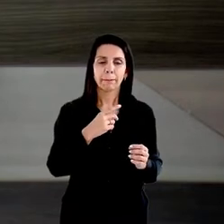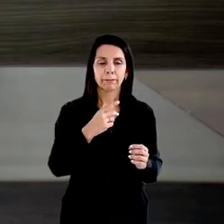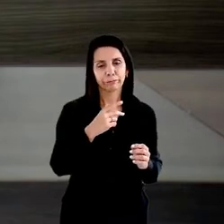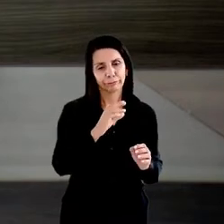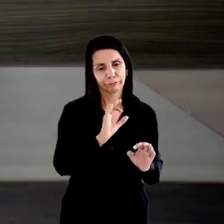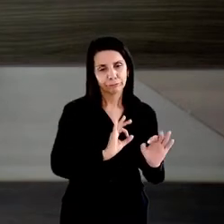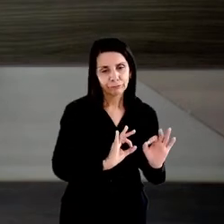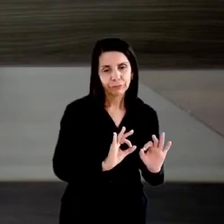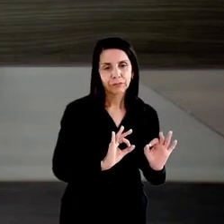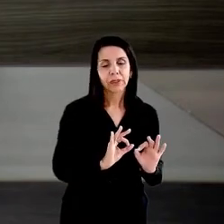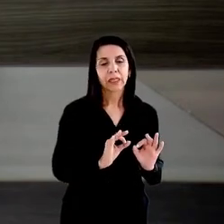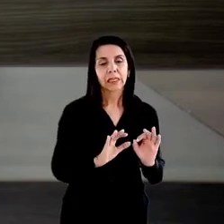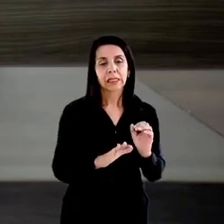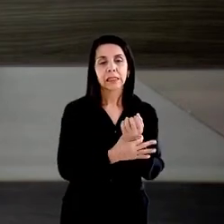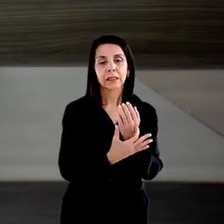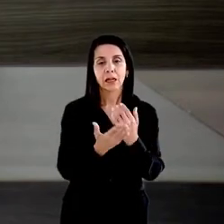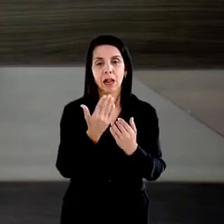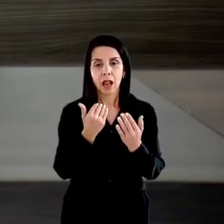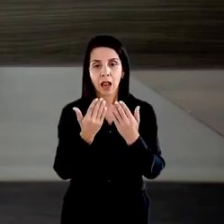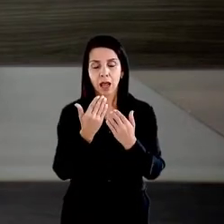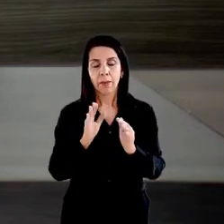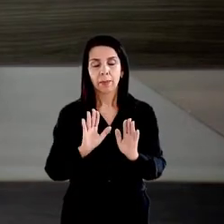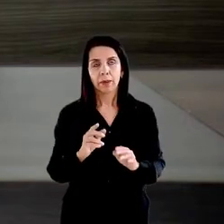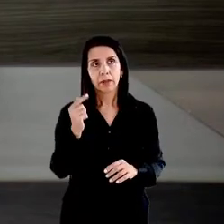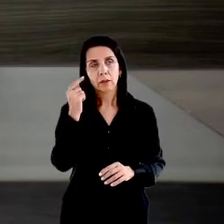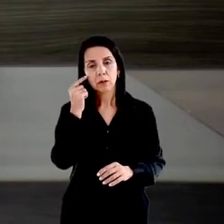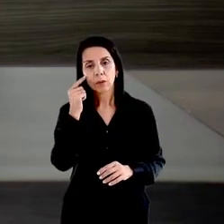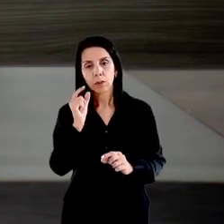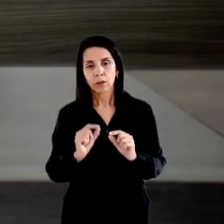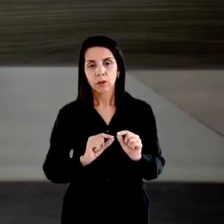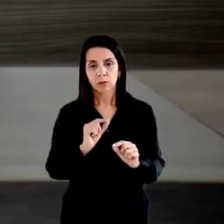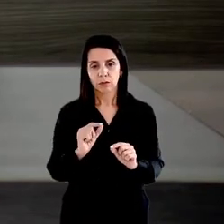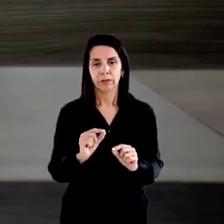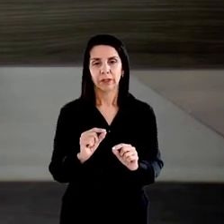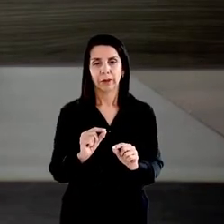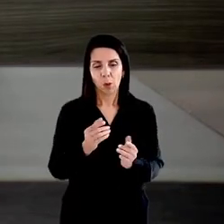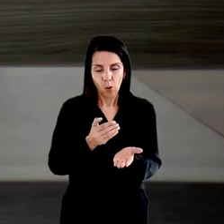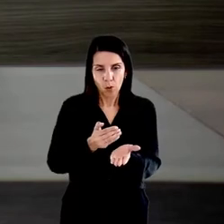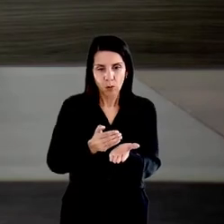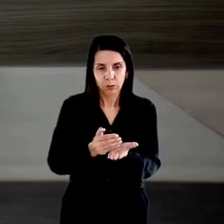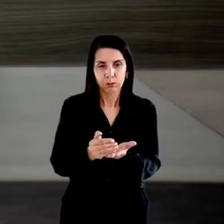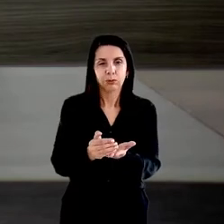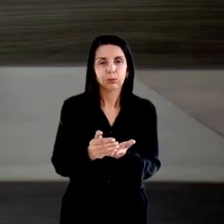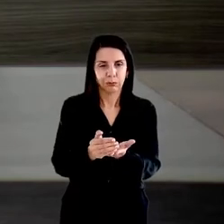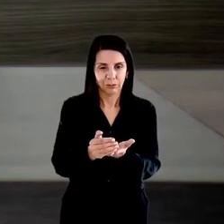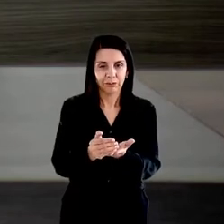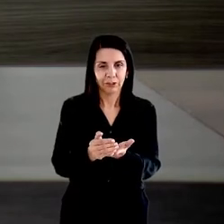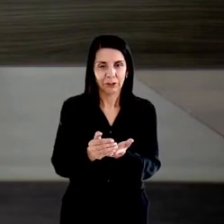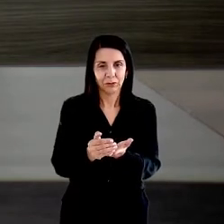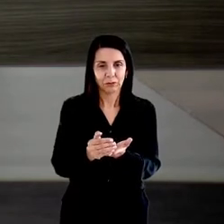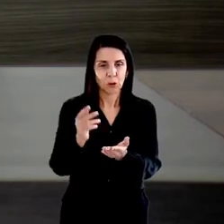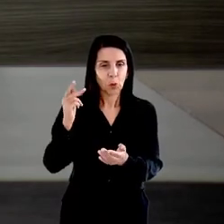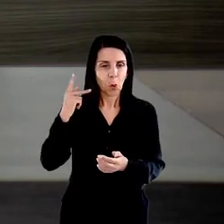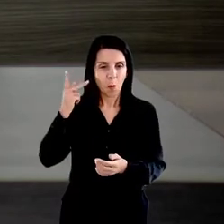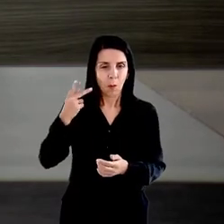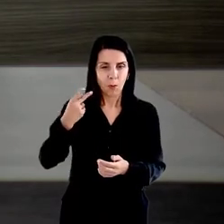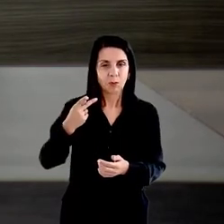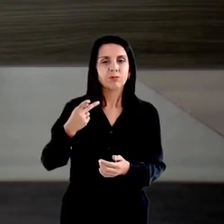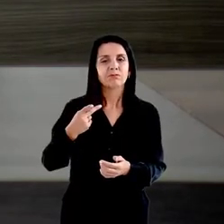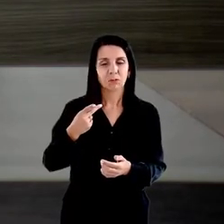ele pode e deve ser, penso eu, uma porta de entrada para que os promotores, no exercício